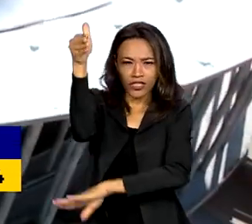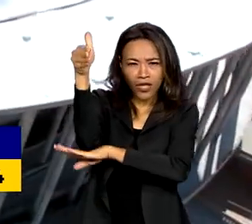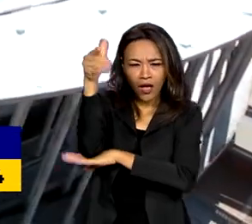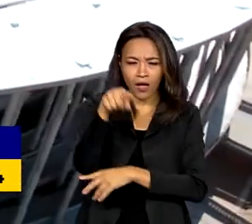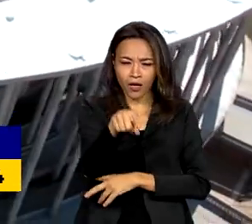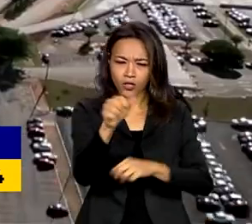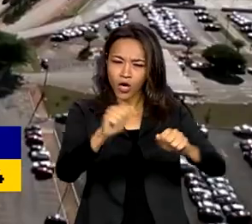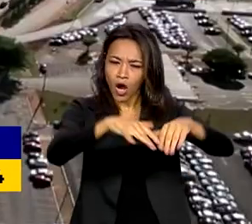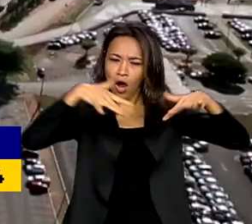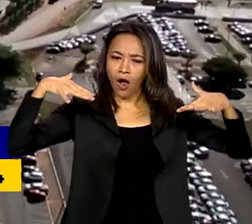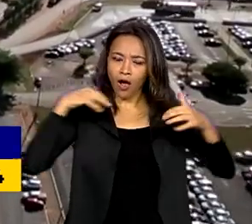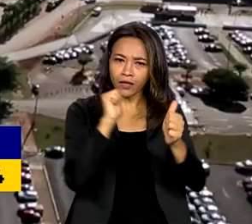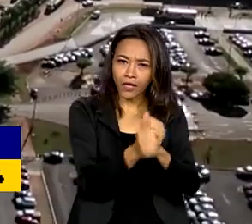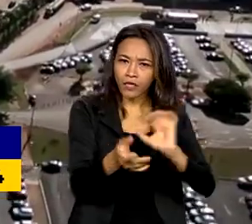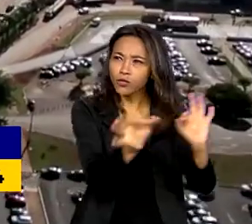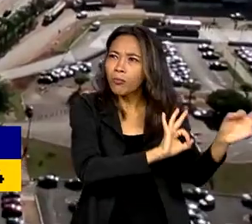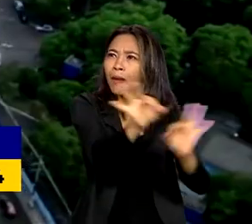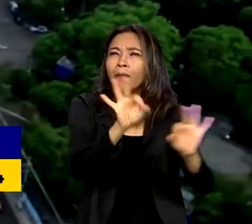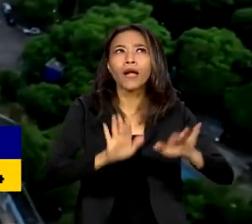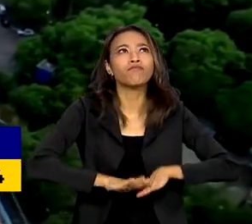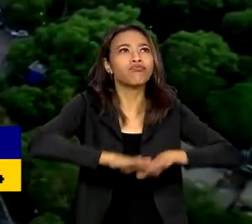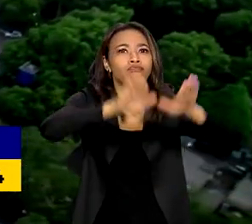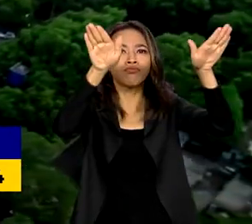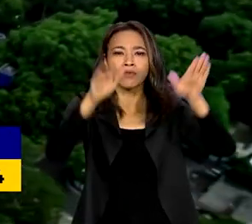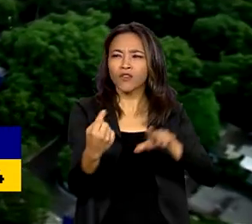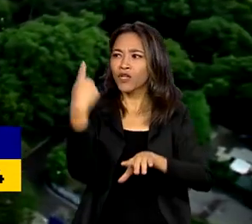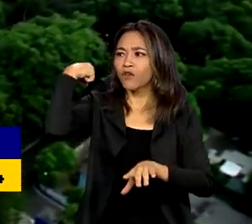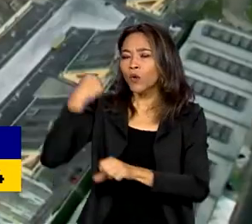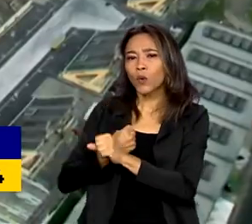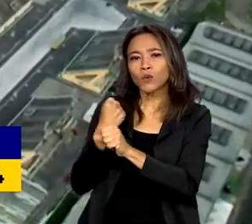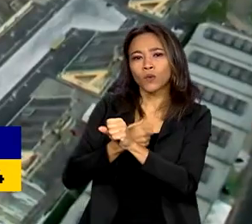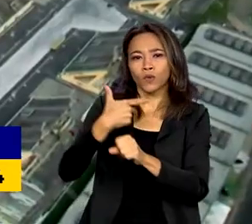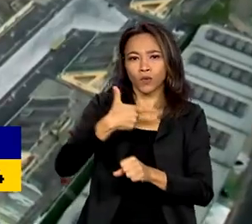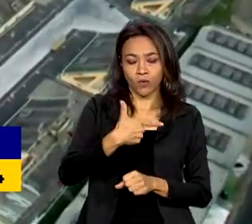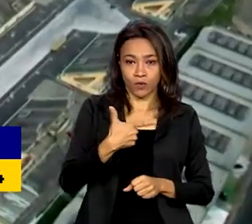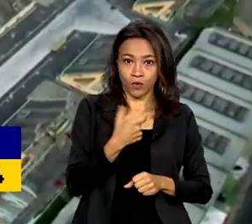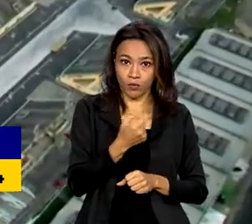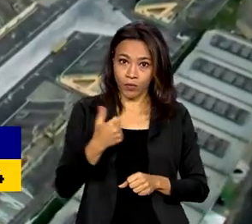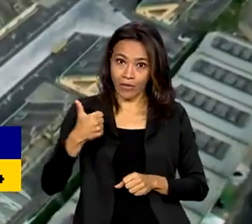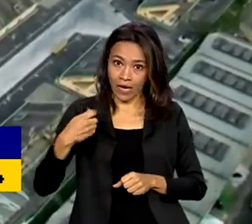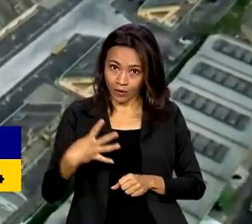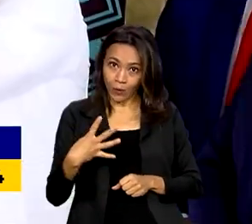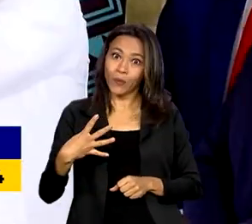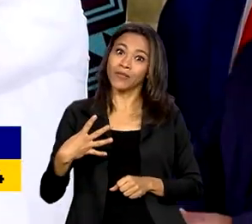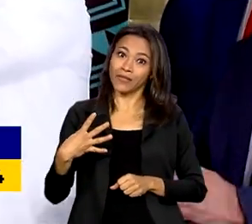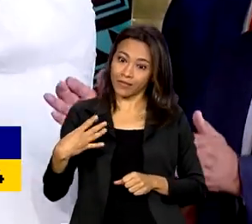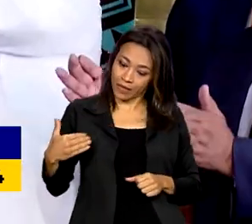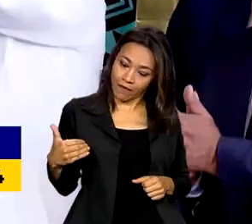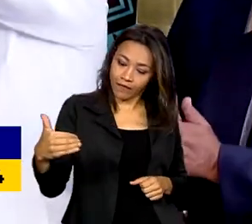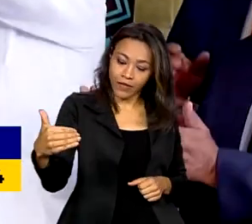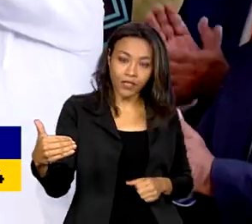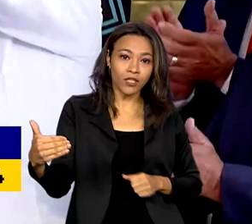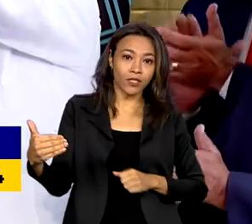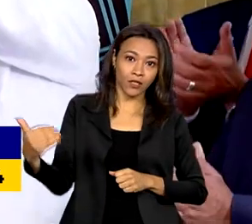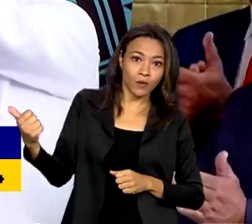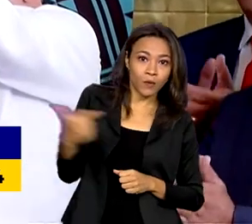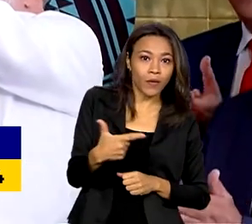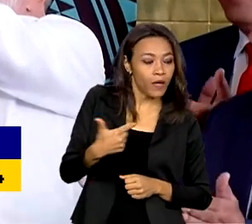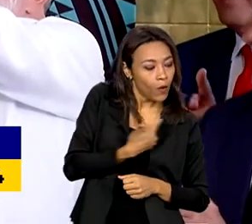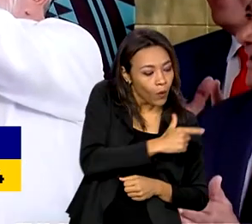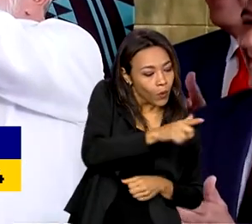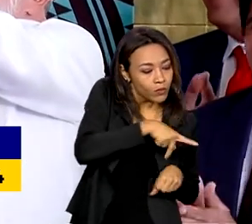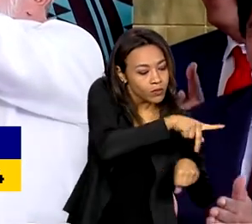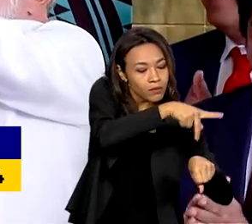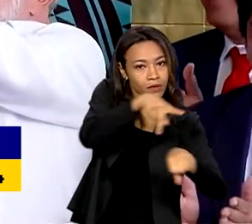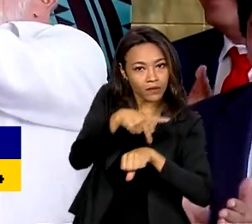a infraestrutura de transporte construídos em 2014 para a Copa do Mundo, o país larga na frente dos outros concorrentes. Segundo a